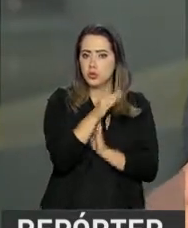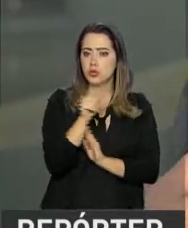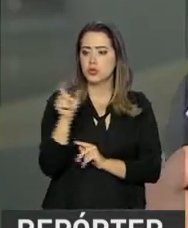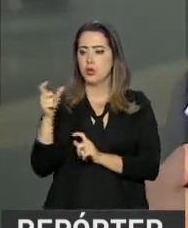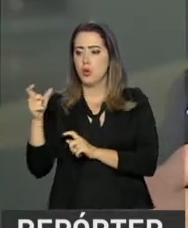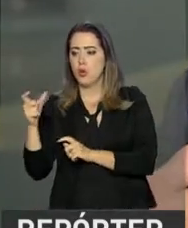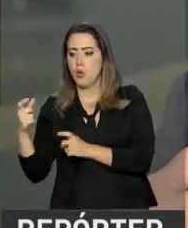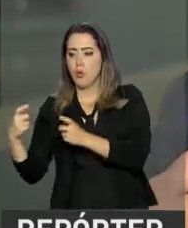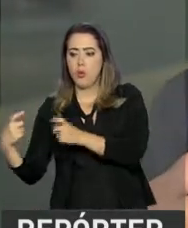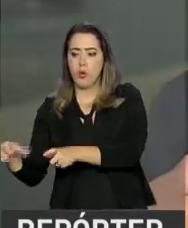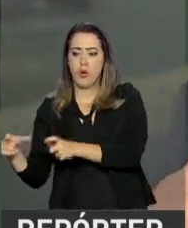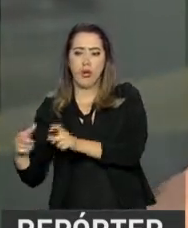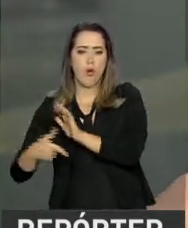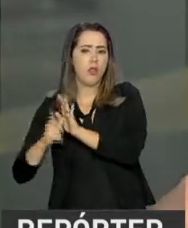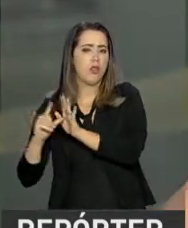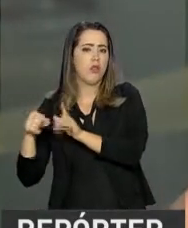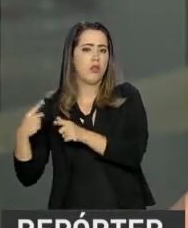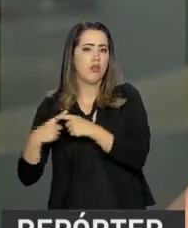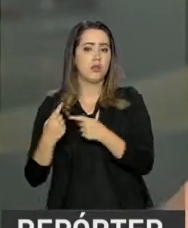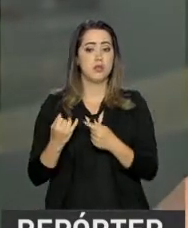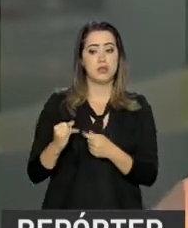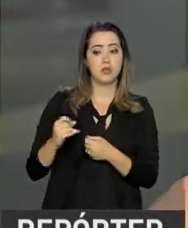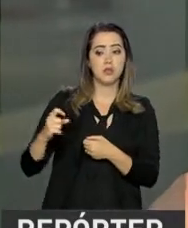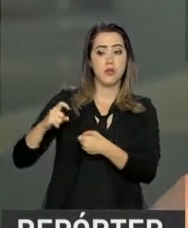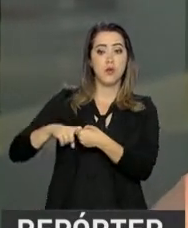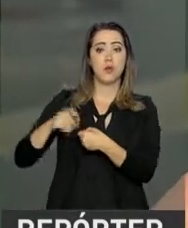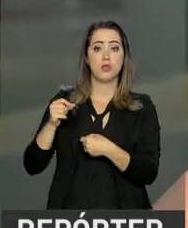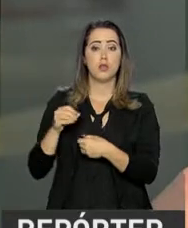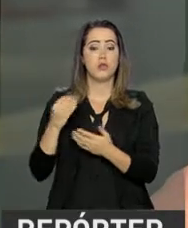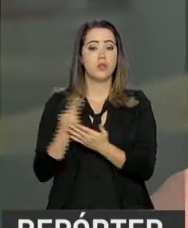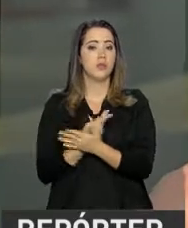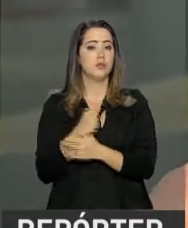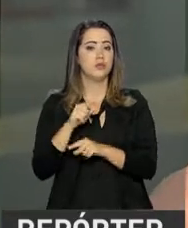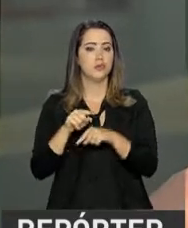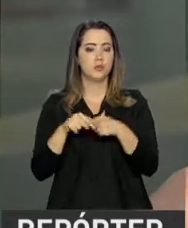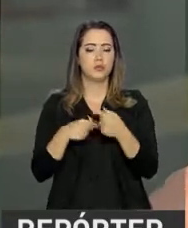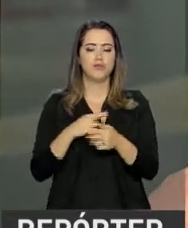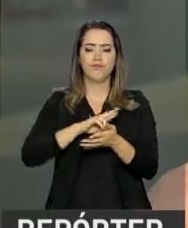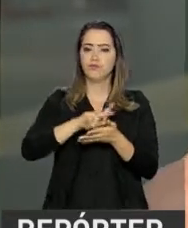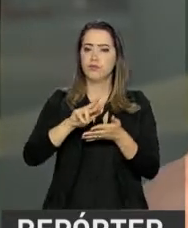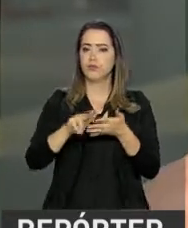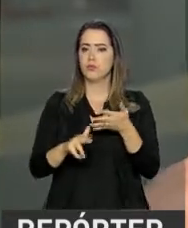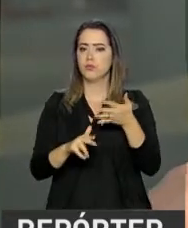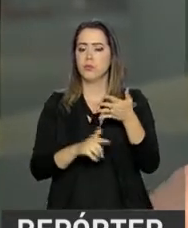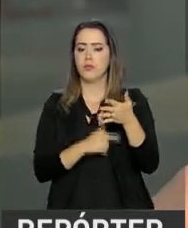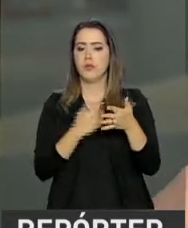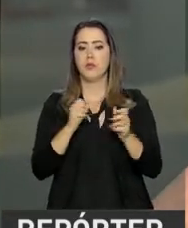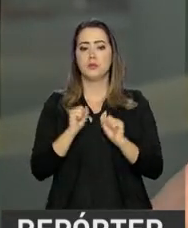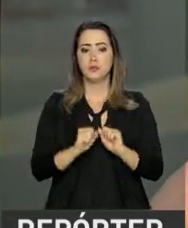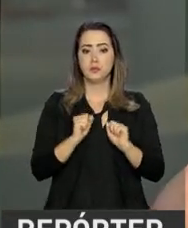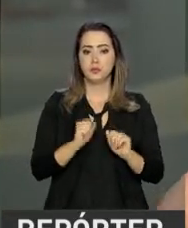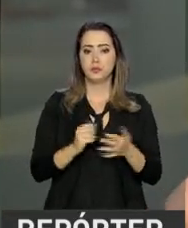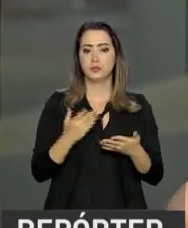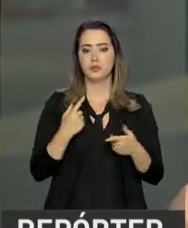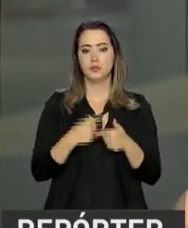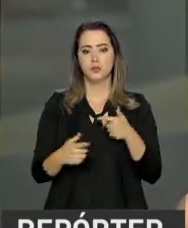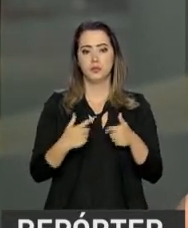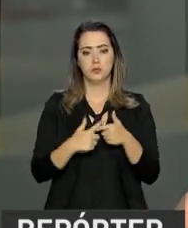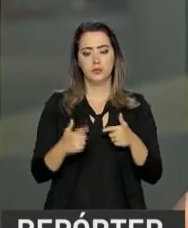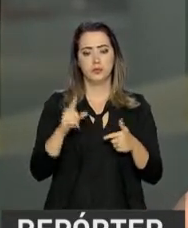de origem, o que aconteceria possivelmente se ele retornasse ao país de origem. Várias questões que poderiam estar por trás do